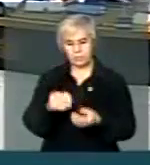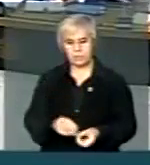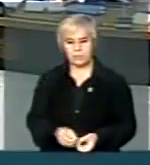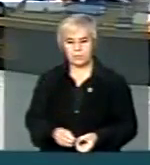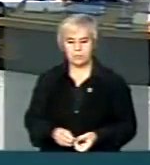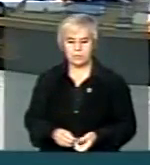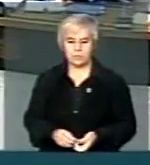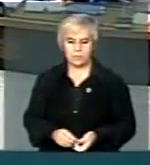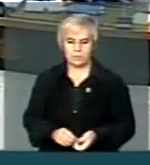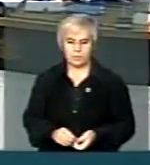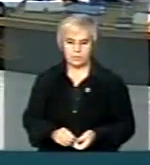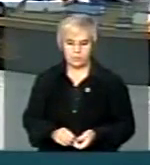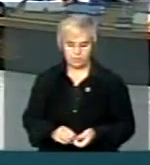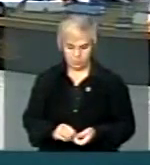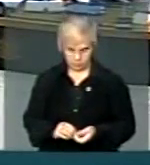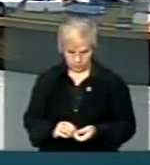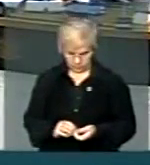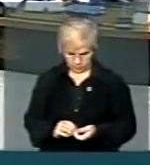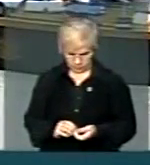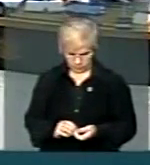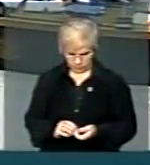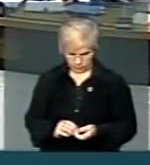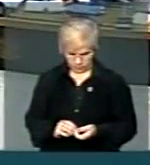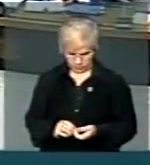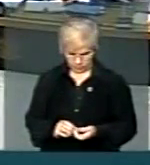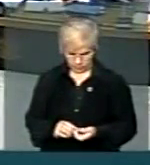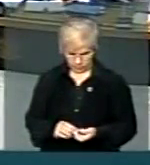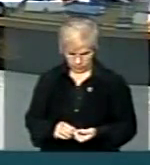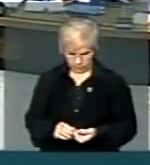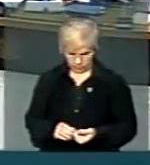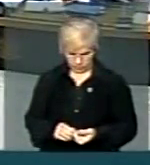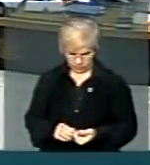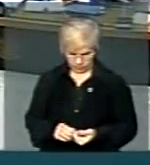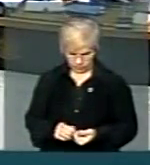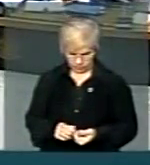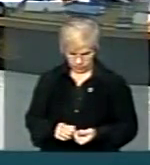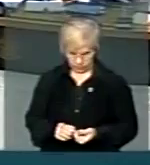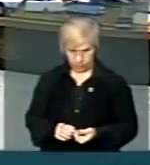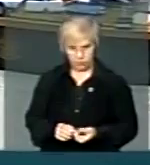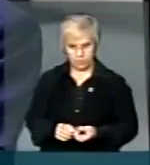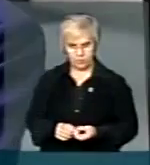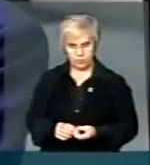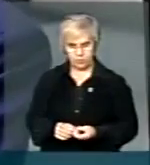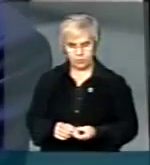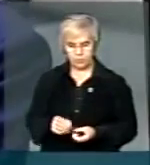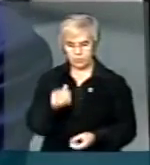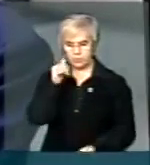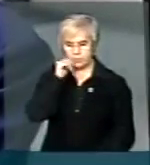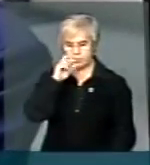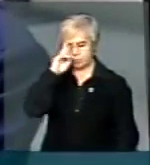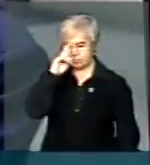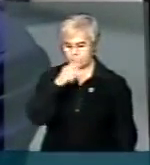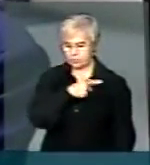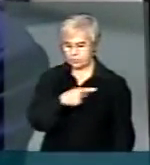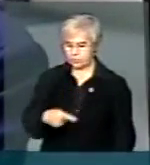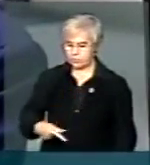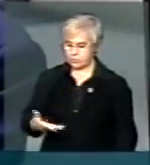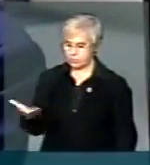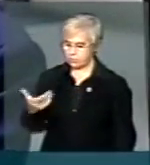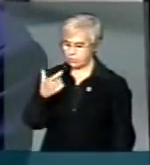Senhor Presidente, para uma reclamação, eu me dirigi agora para este plenário